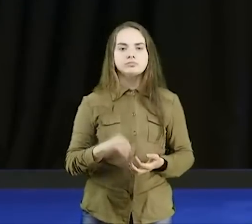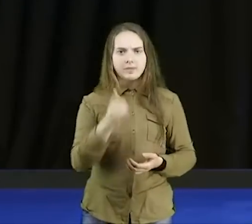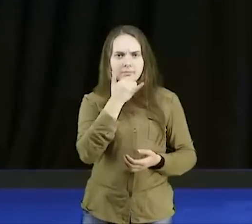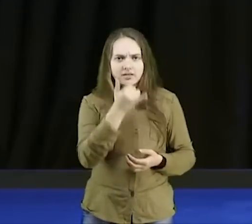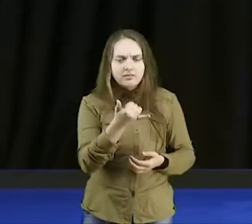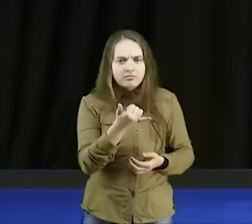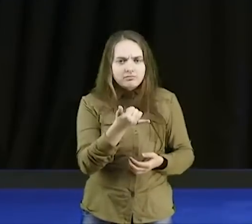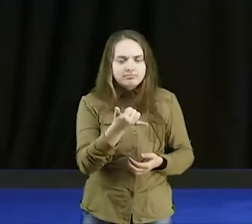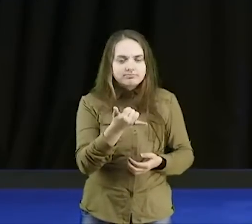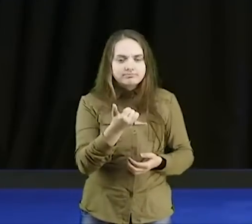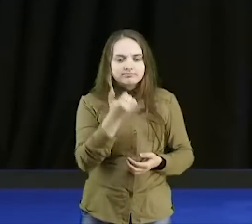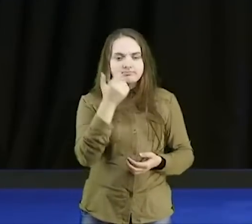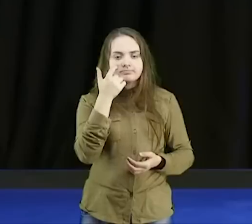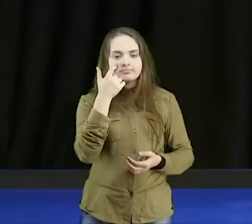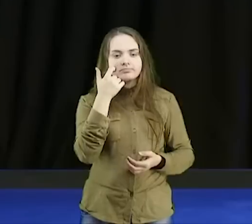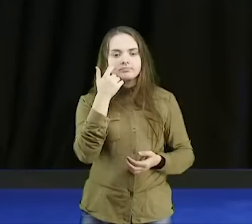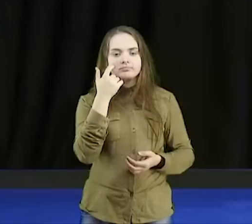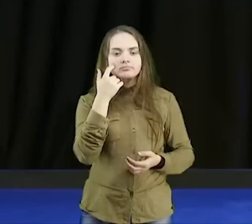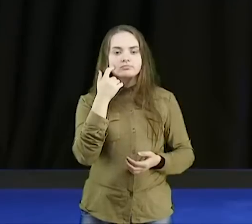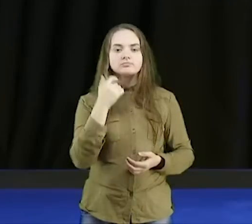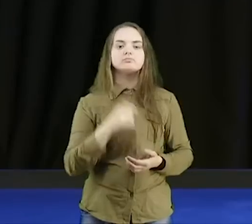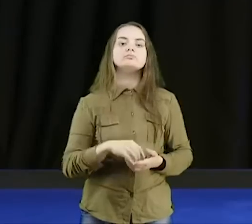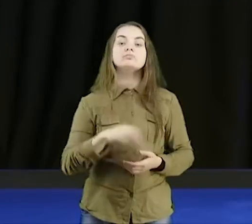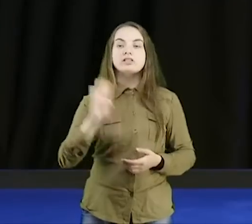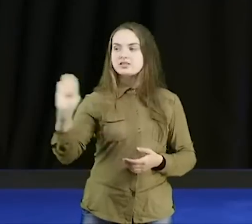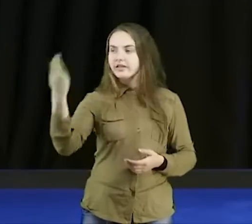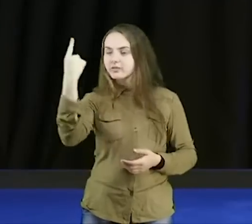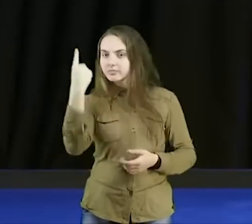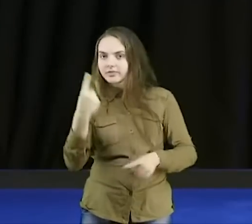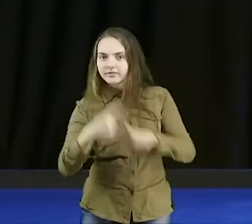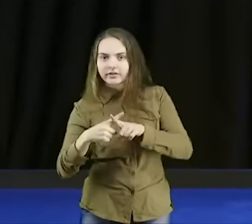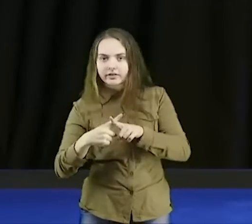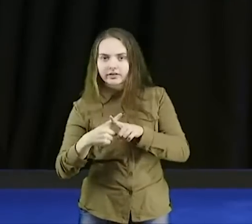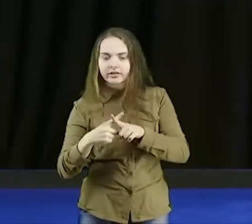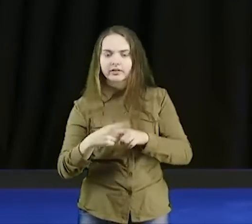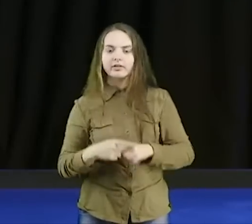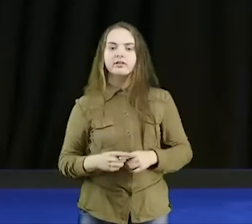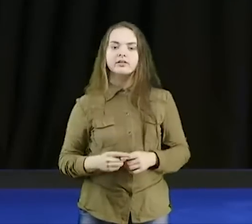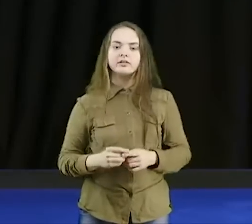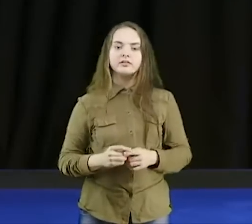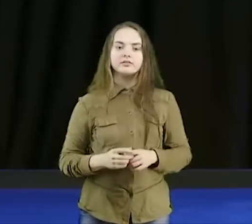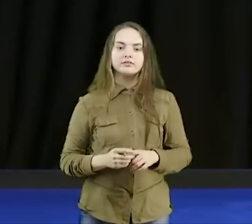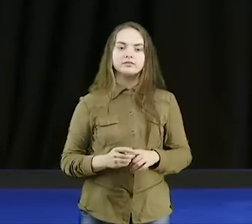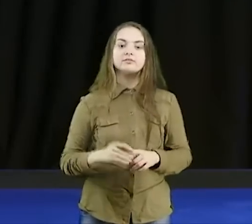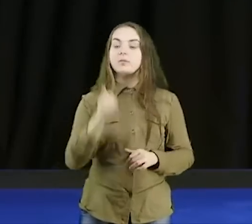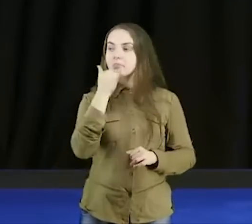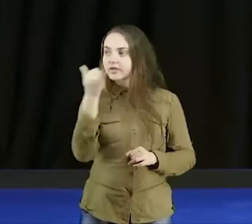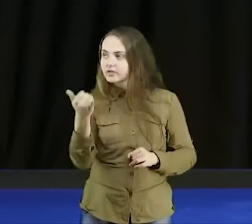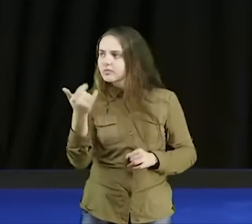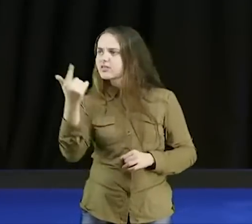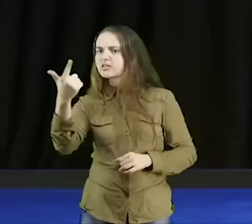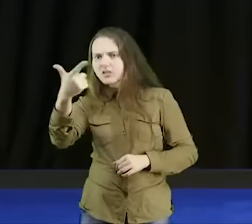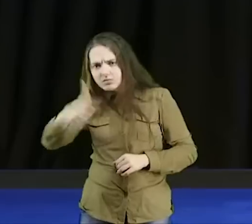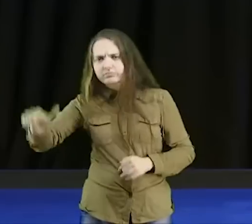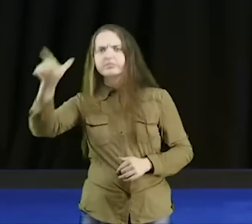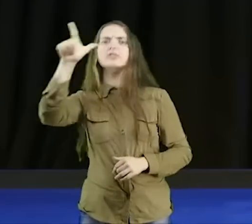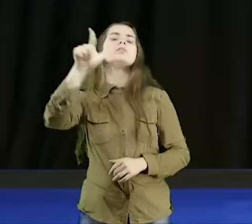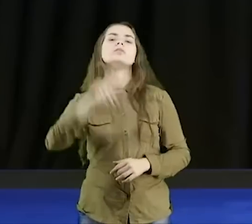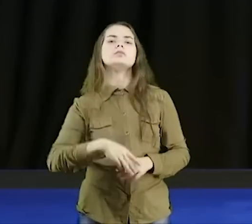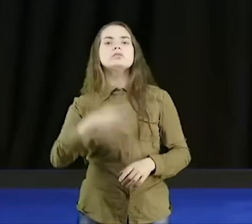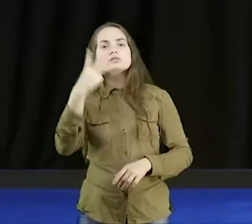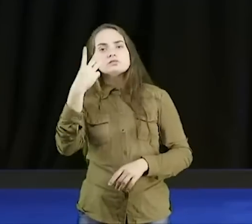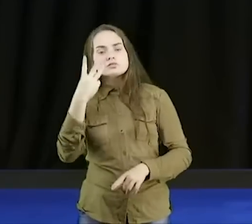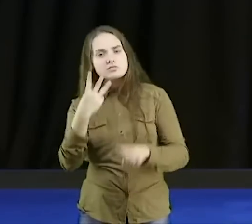perdão, gente, a pessoa trai uma vez, aí, a esposa ou o marido perdoa, trai a segunda vez, a esposa ou o marido